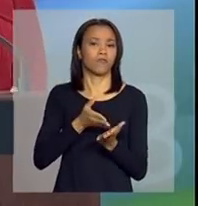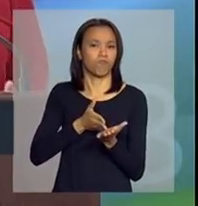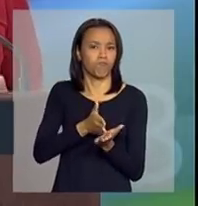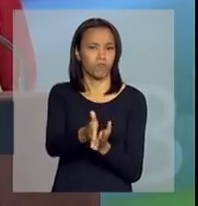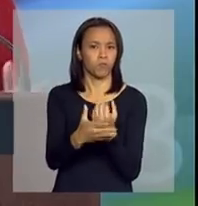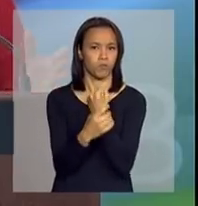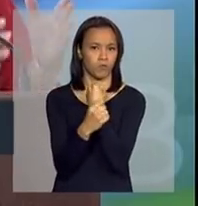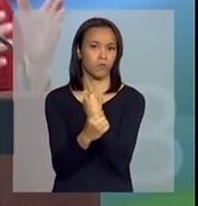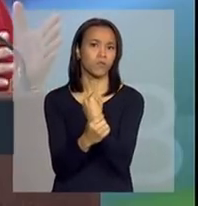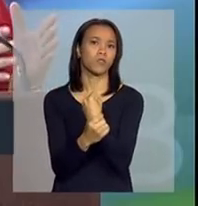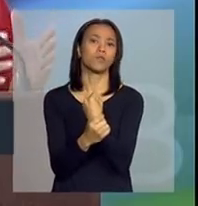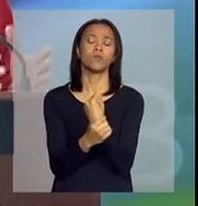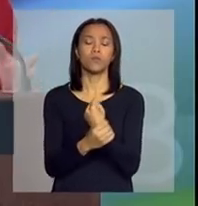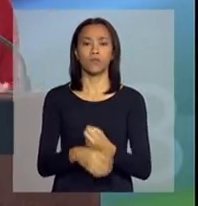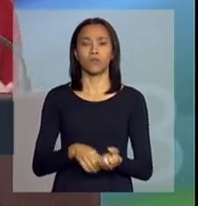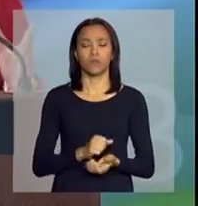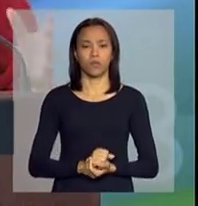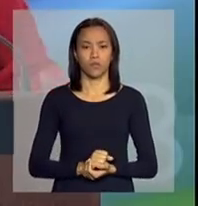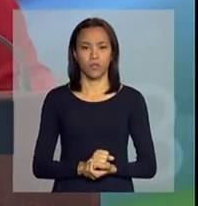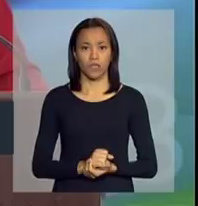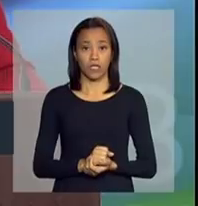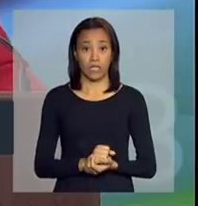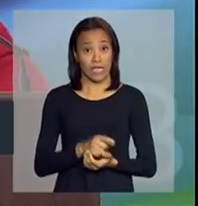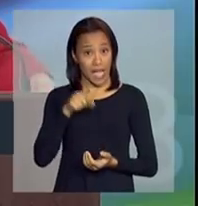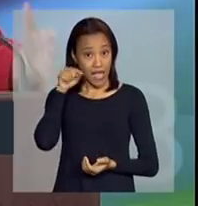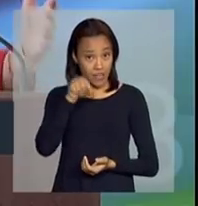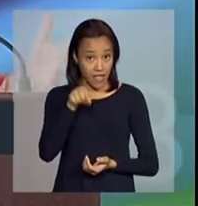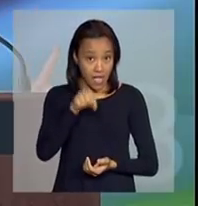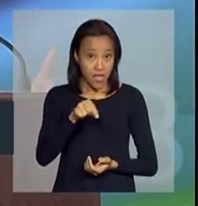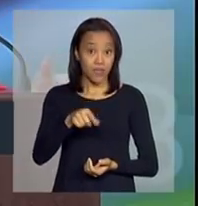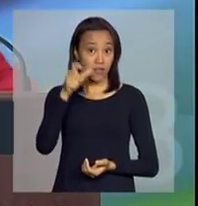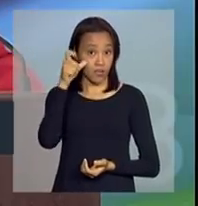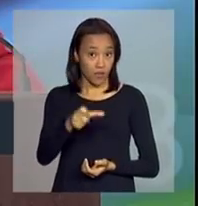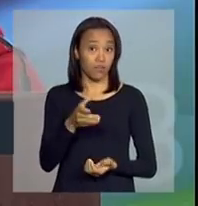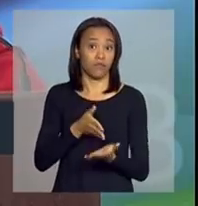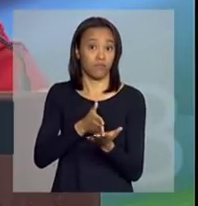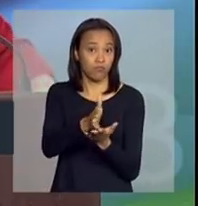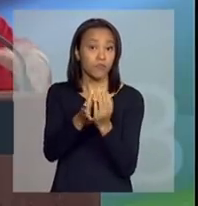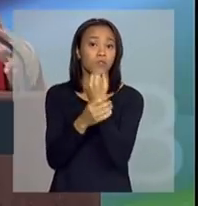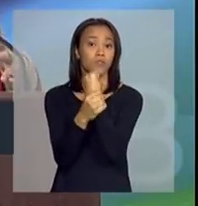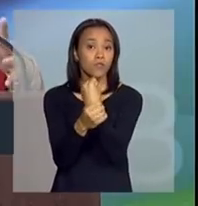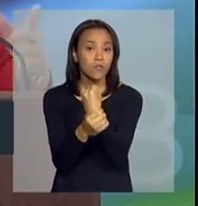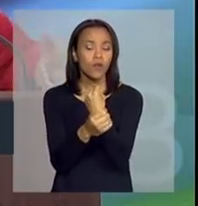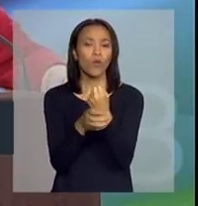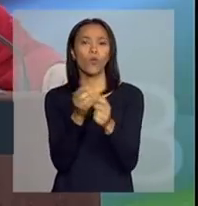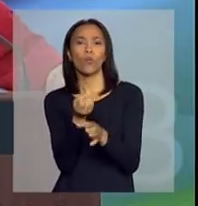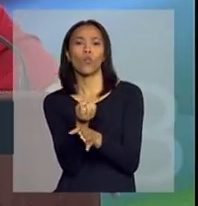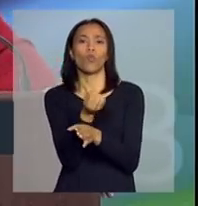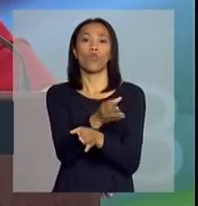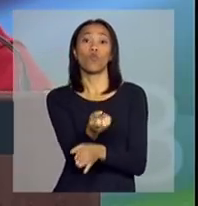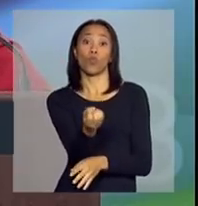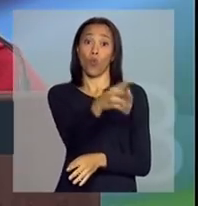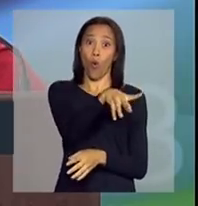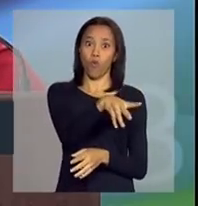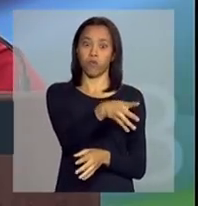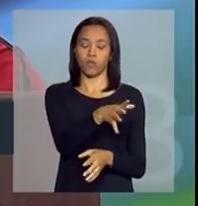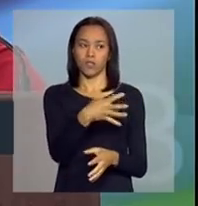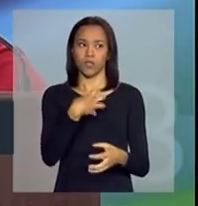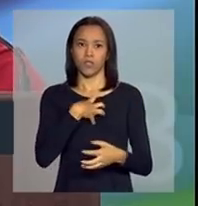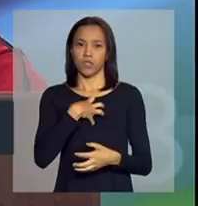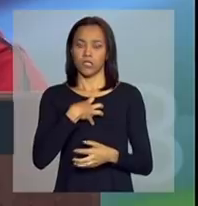e diante desses interesses consolidados, o novo às vezes